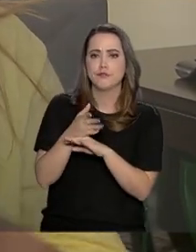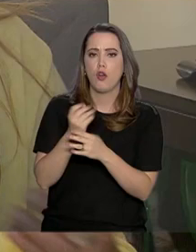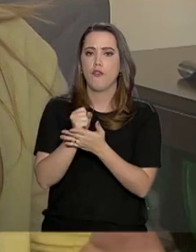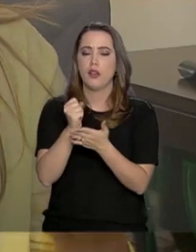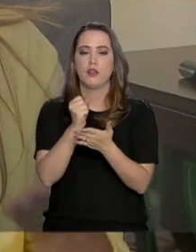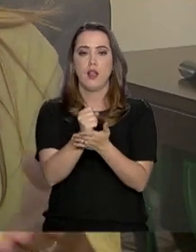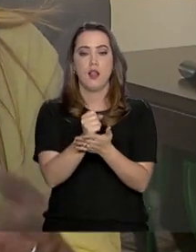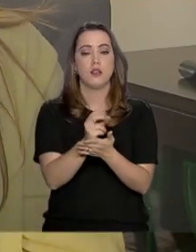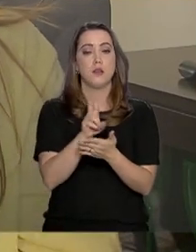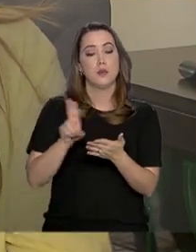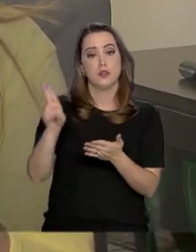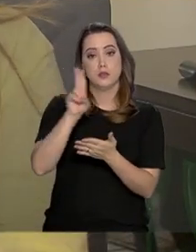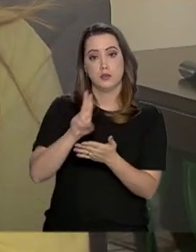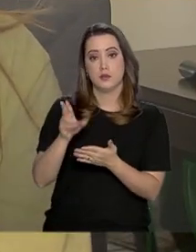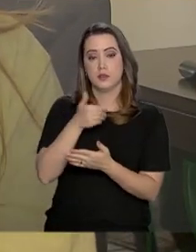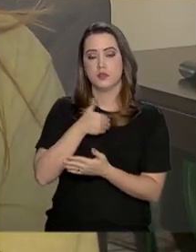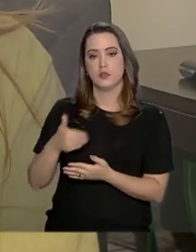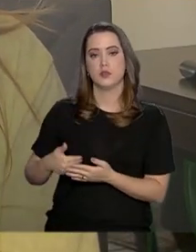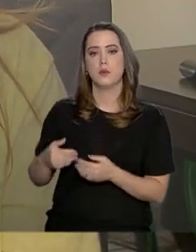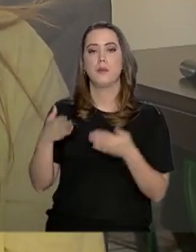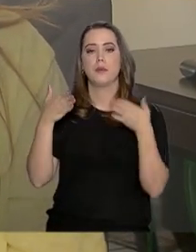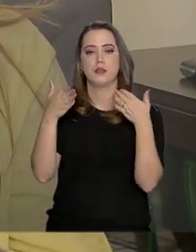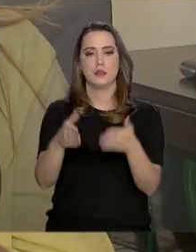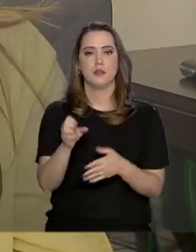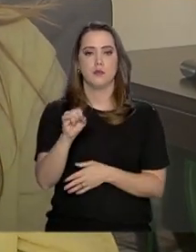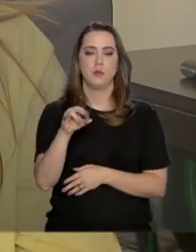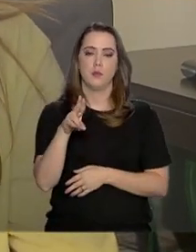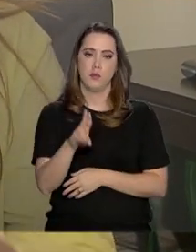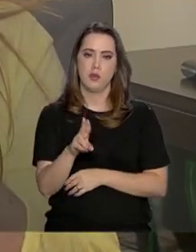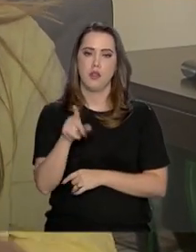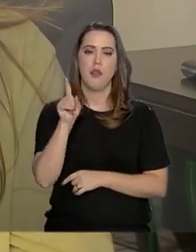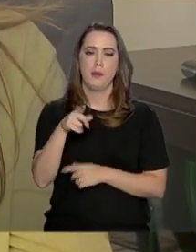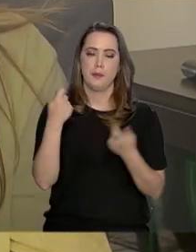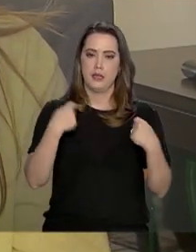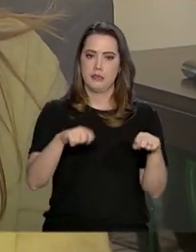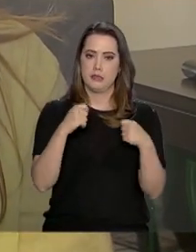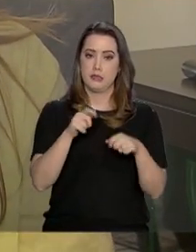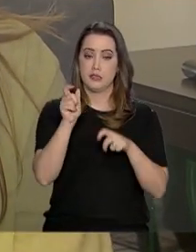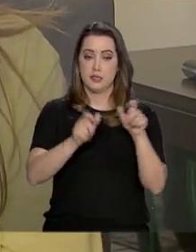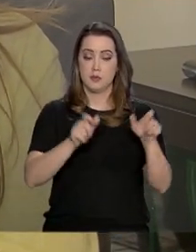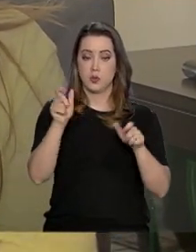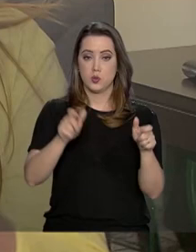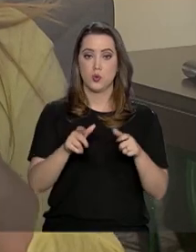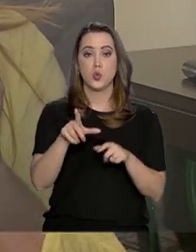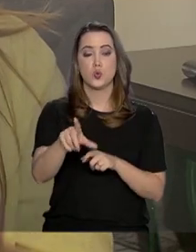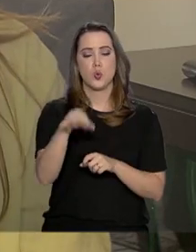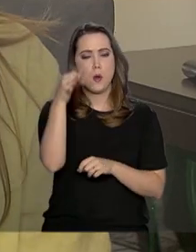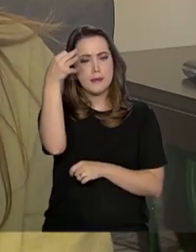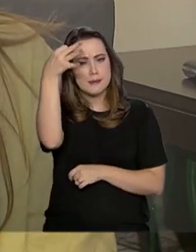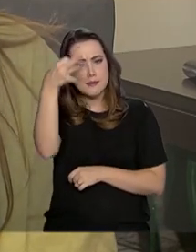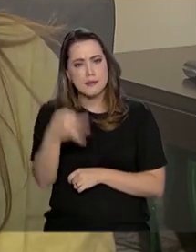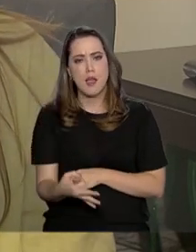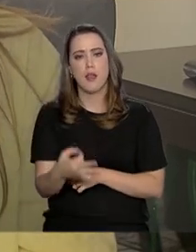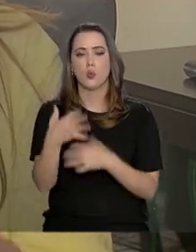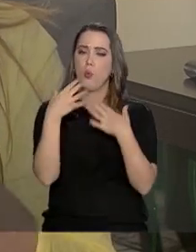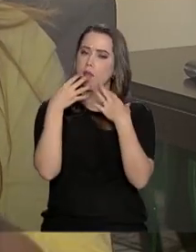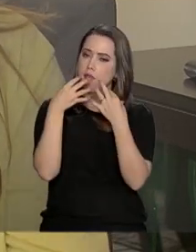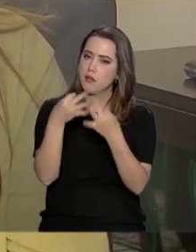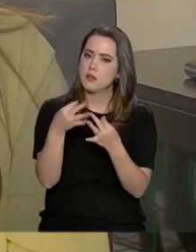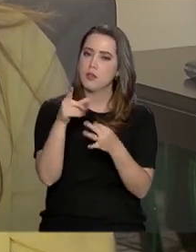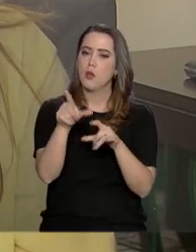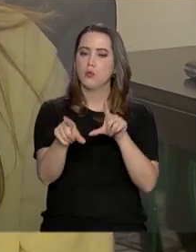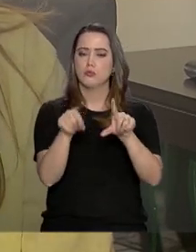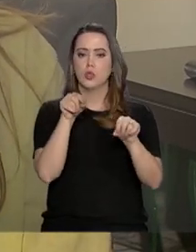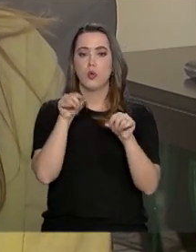pelas instituições públicas que participam do SISU. Por isso, é preciso que os interessados escolham com muita atenção as